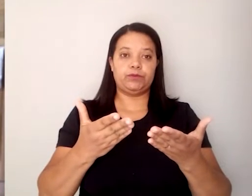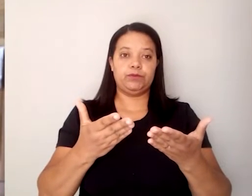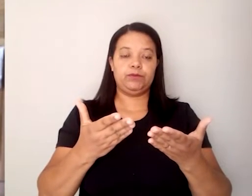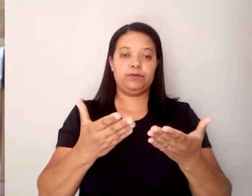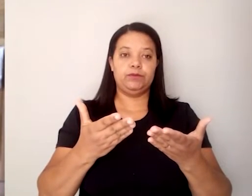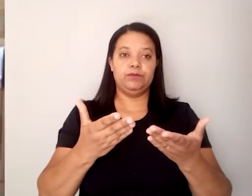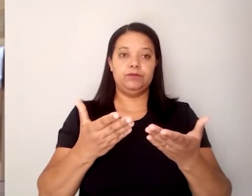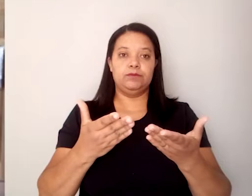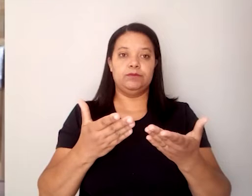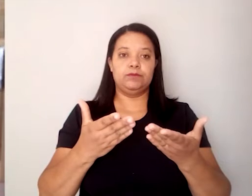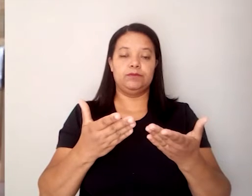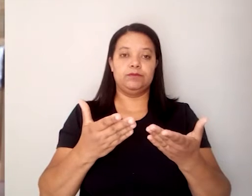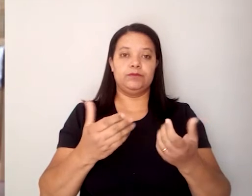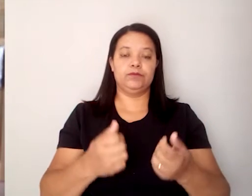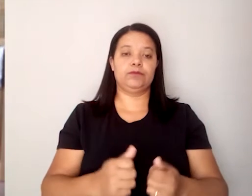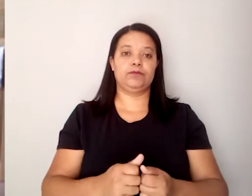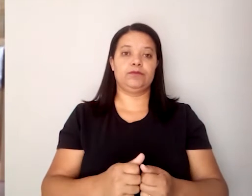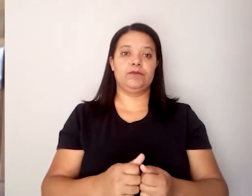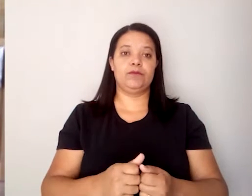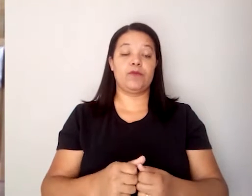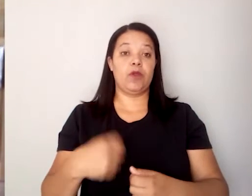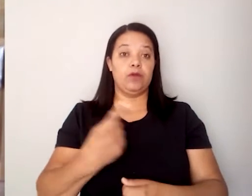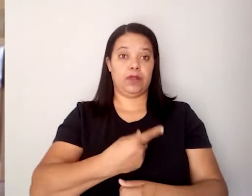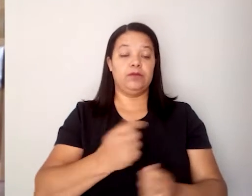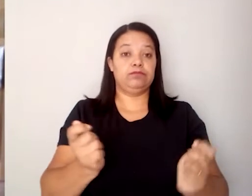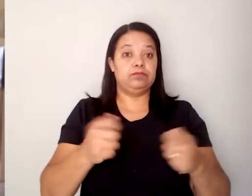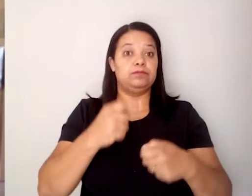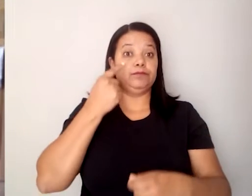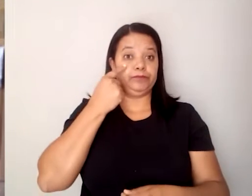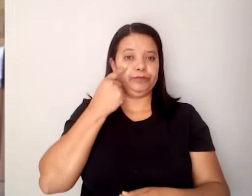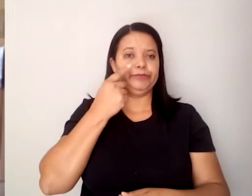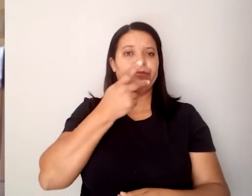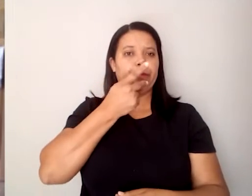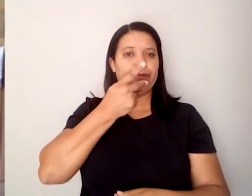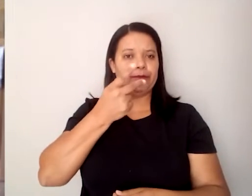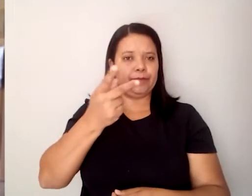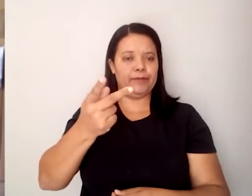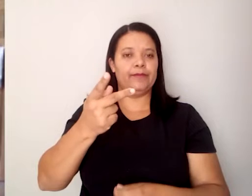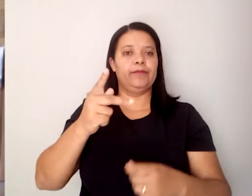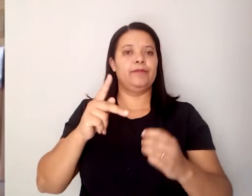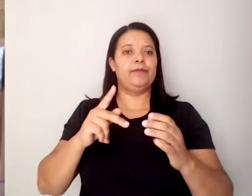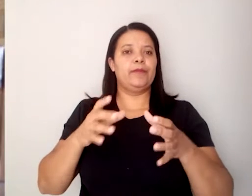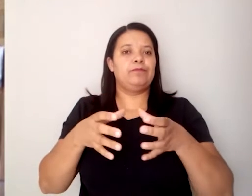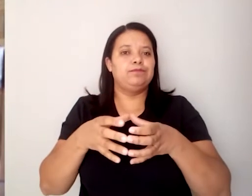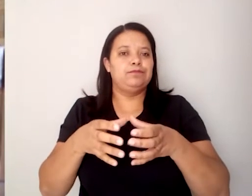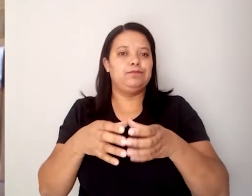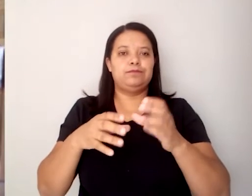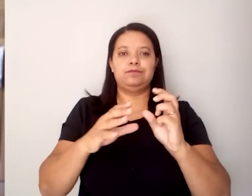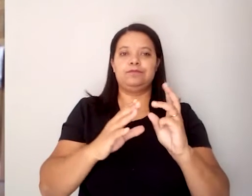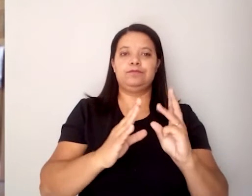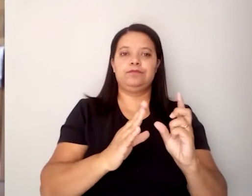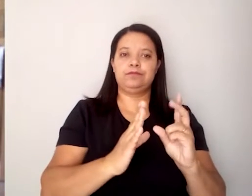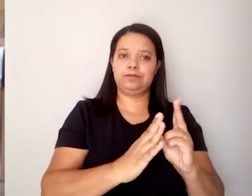a gente pode presenciar isso visitando alguma aldeia, duram a noite inteira.